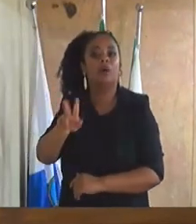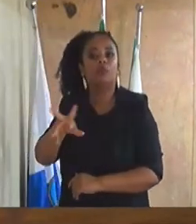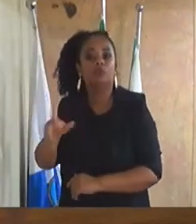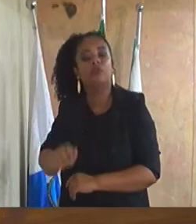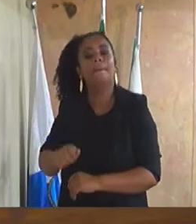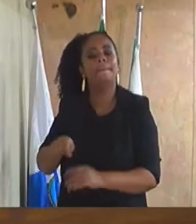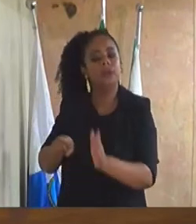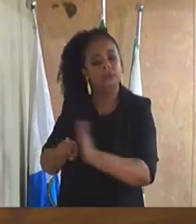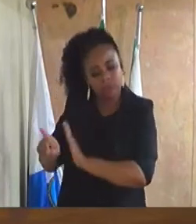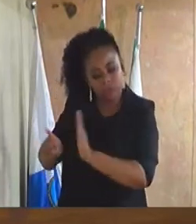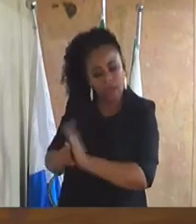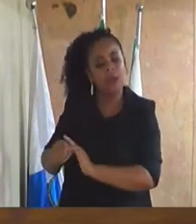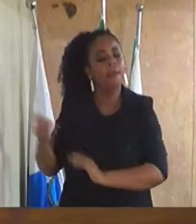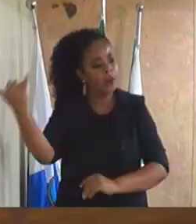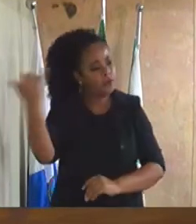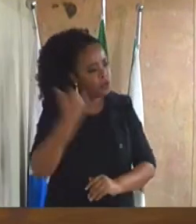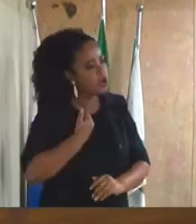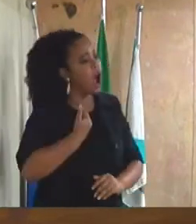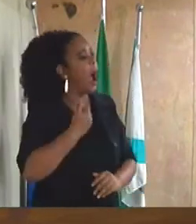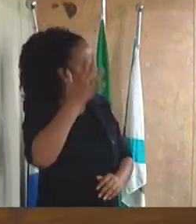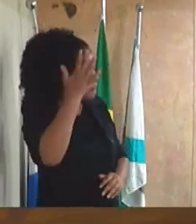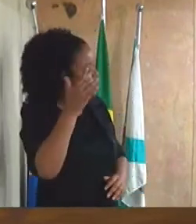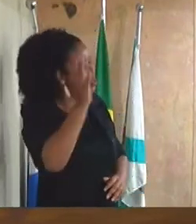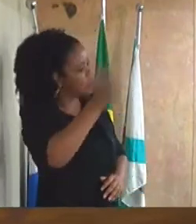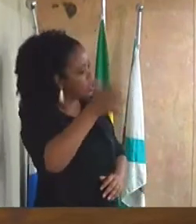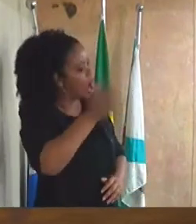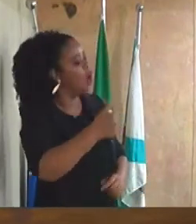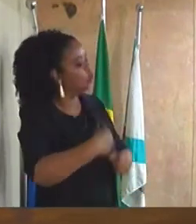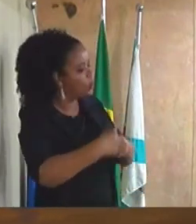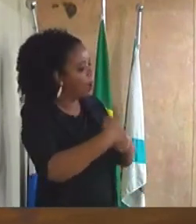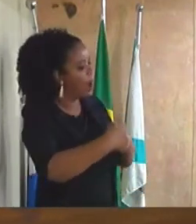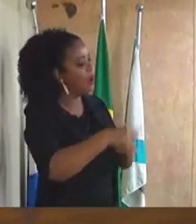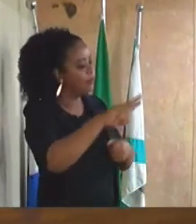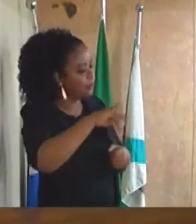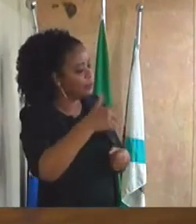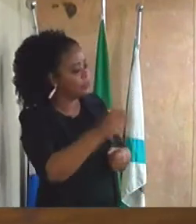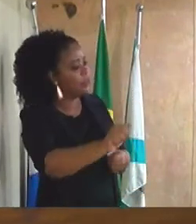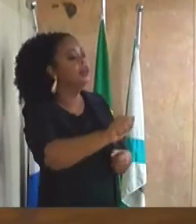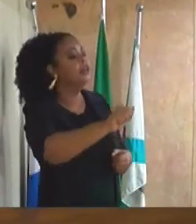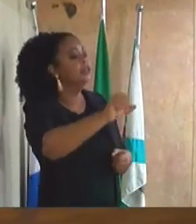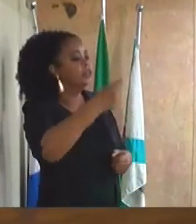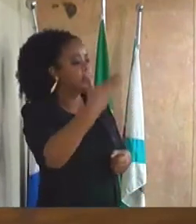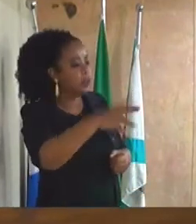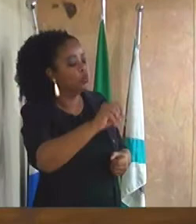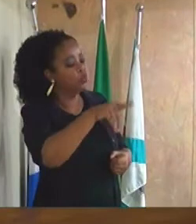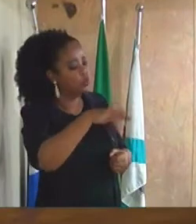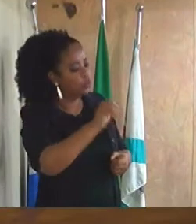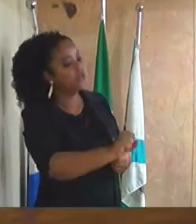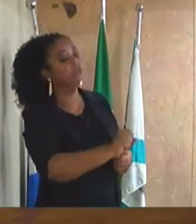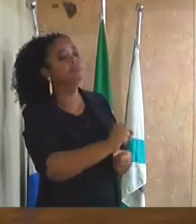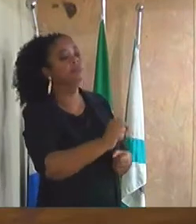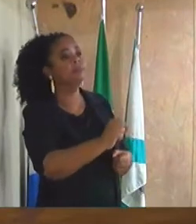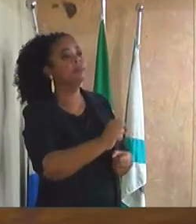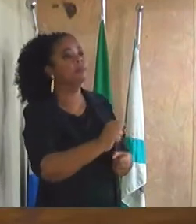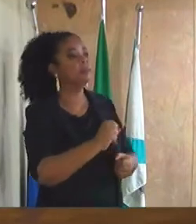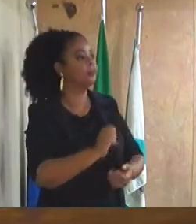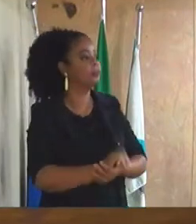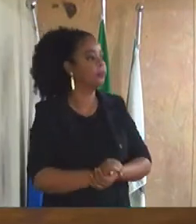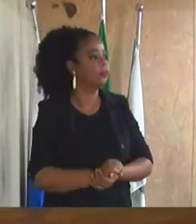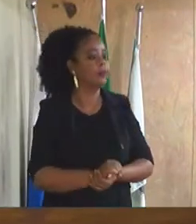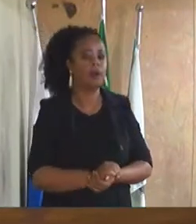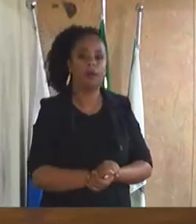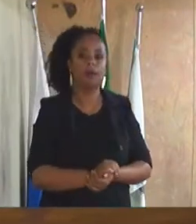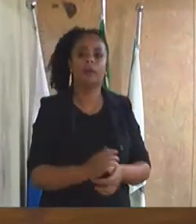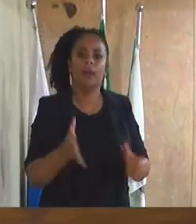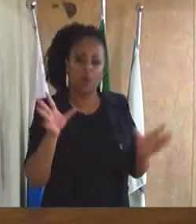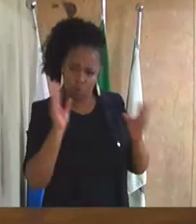mesmo estará no bairro de vossa excelência na Vila São Luís como eu estava comentando agora com o vereador Eduardo Feital a excelência me permite uma parte só